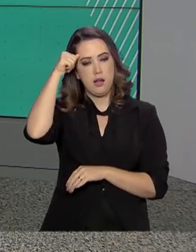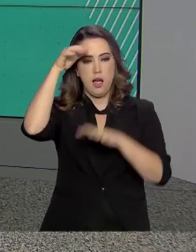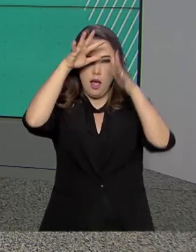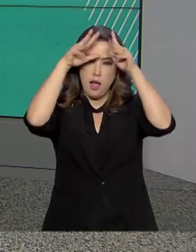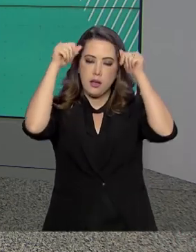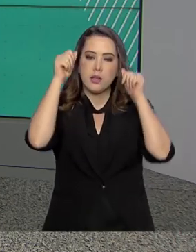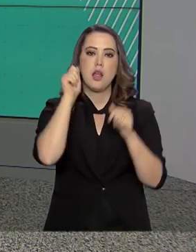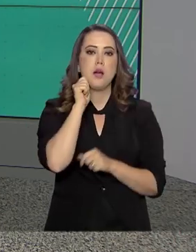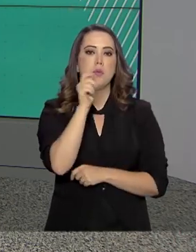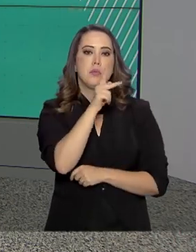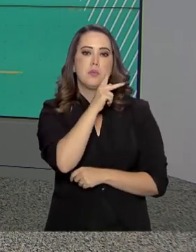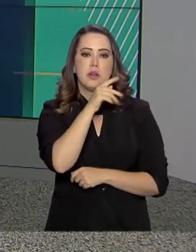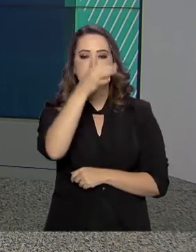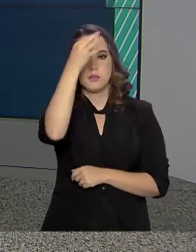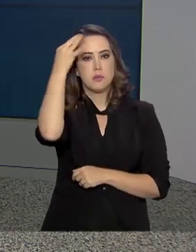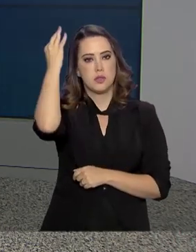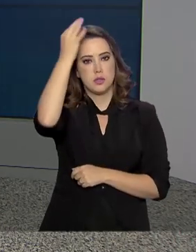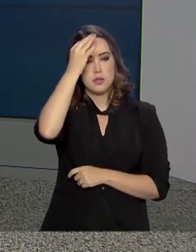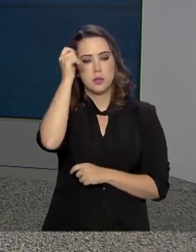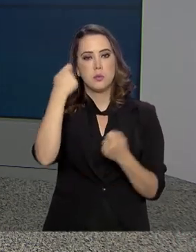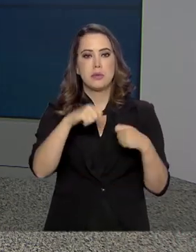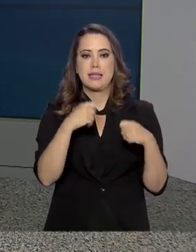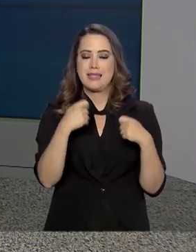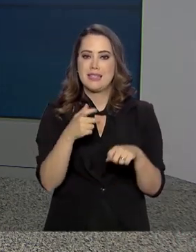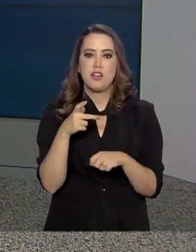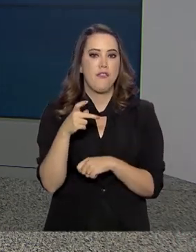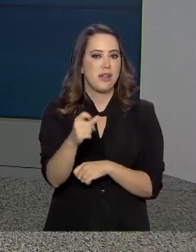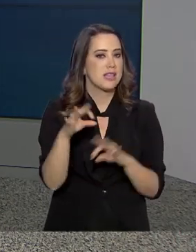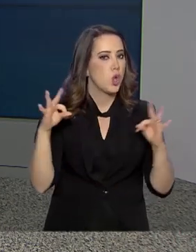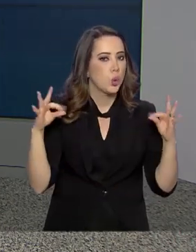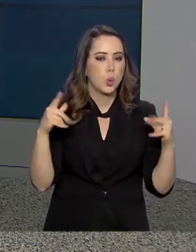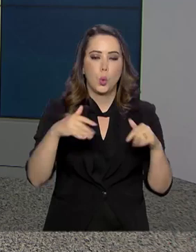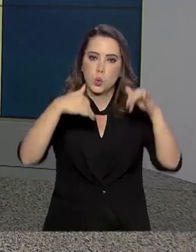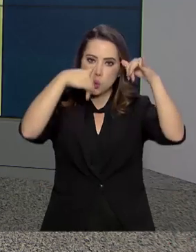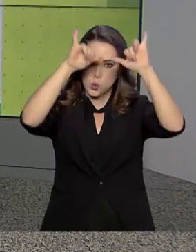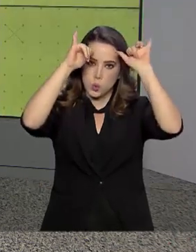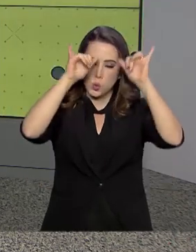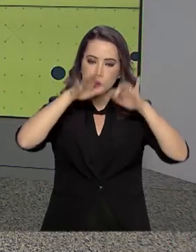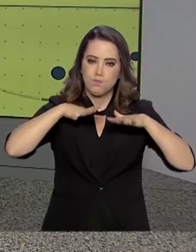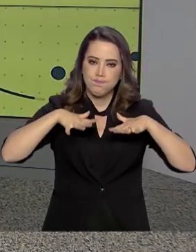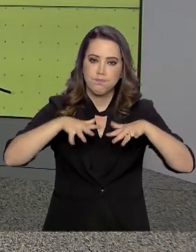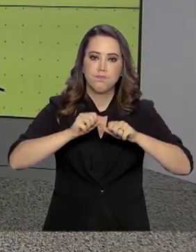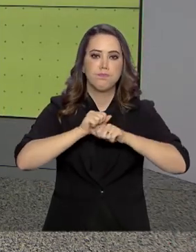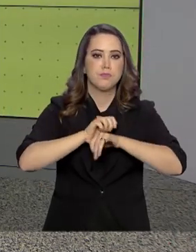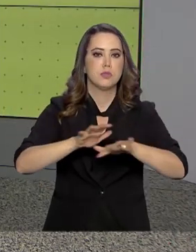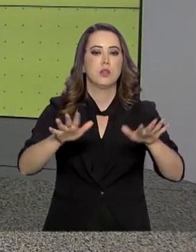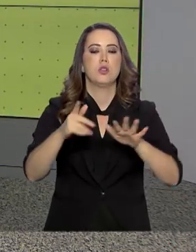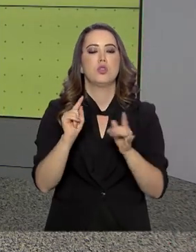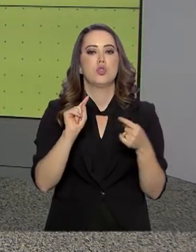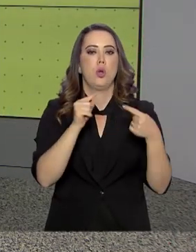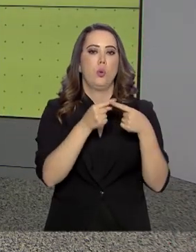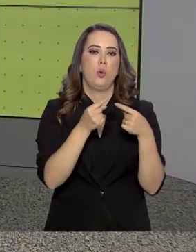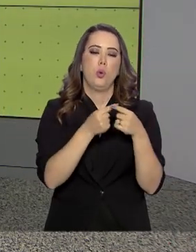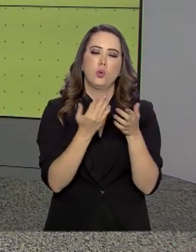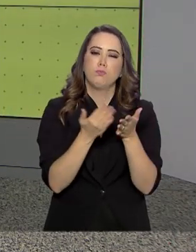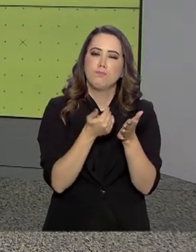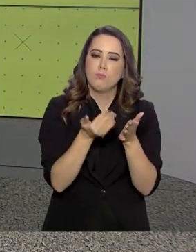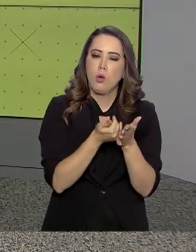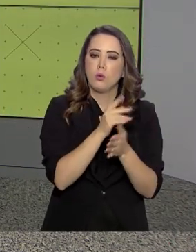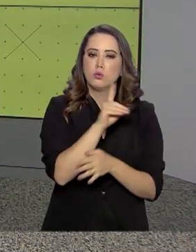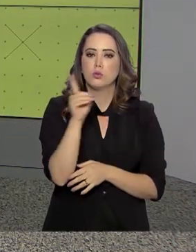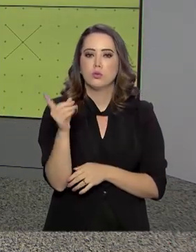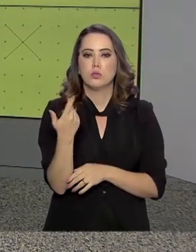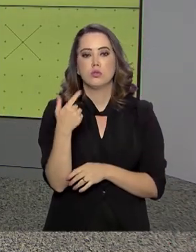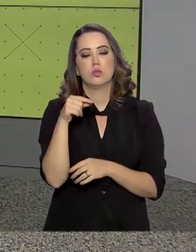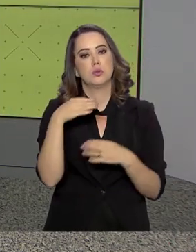Santo precisam vacinar o rebanho de todas as idades conforme o calendário nacional de vacinação contra a afitosa do Ministério da